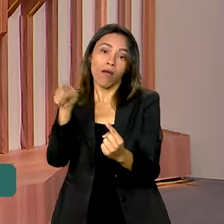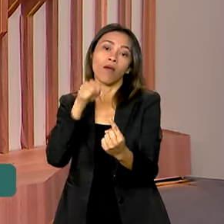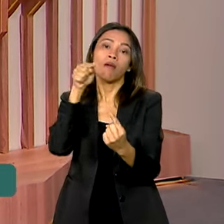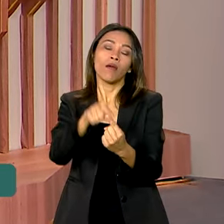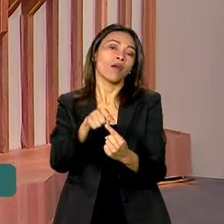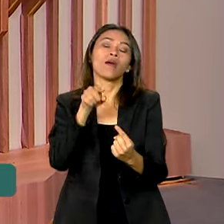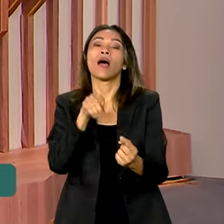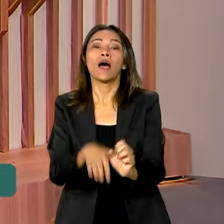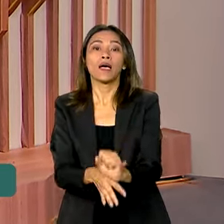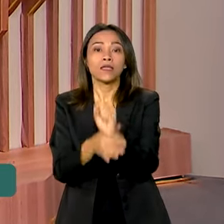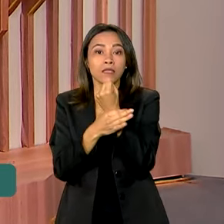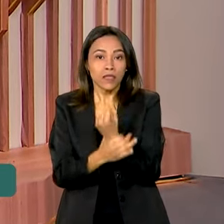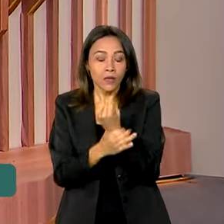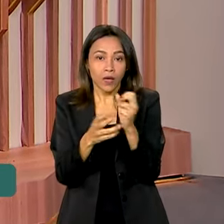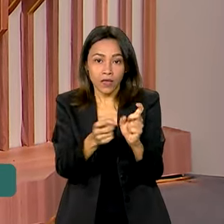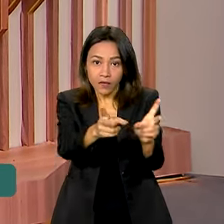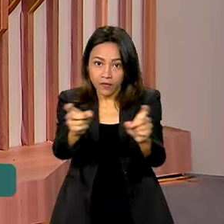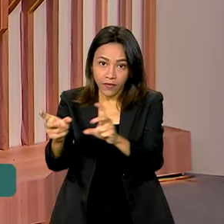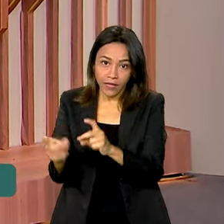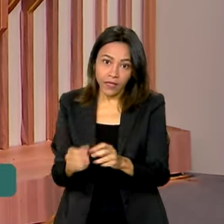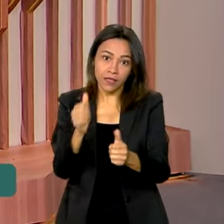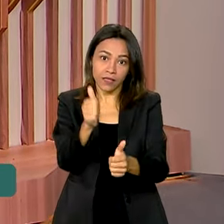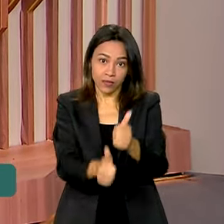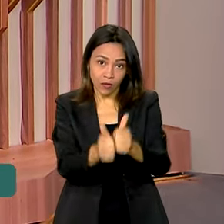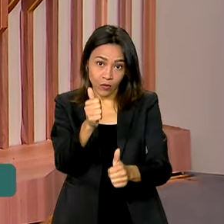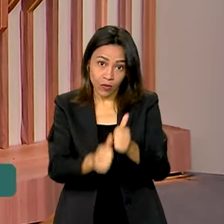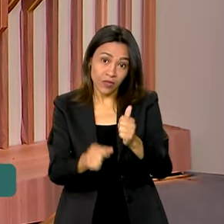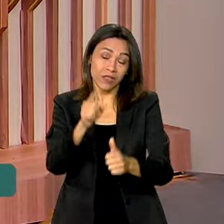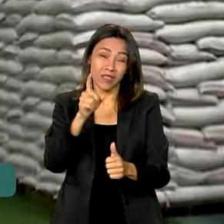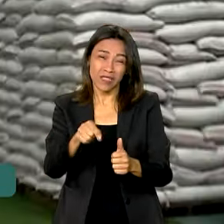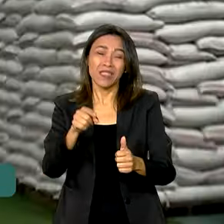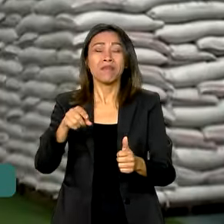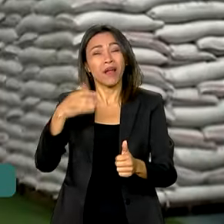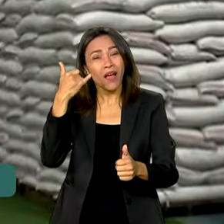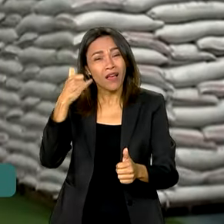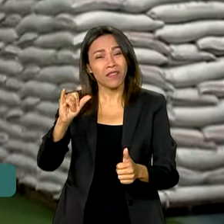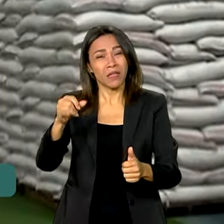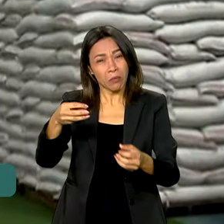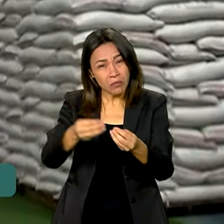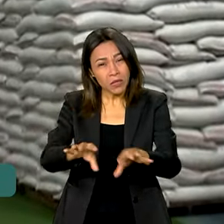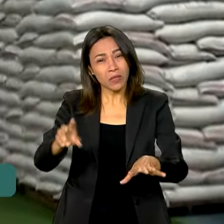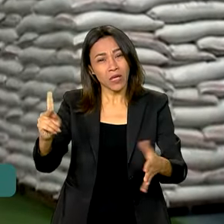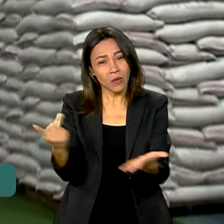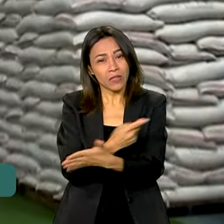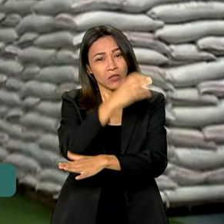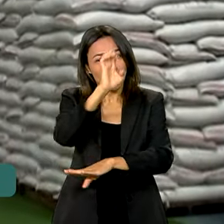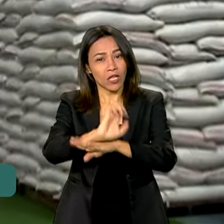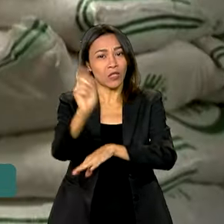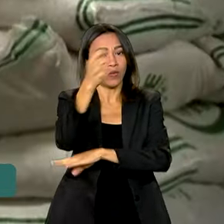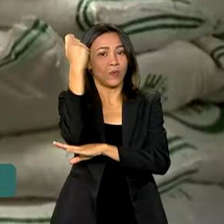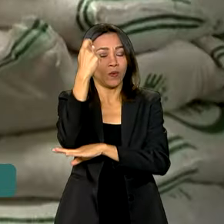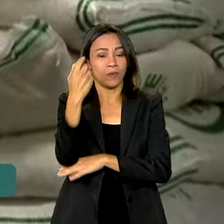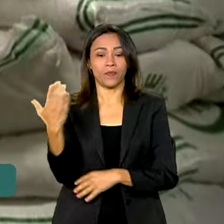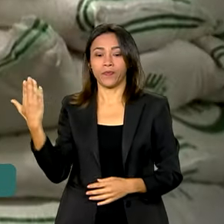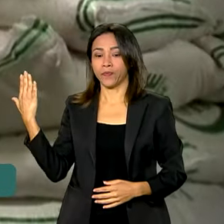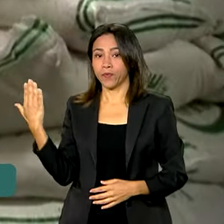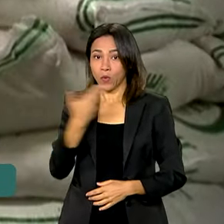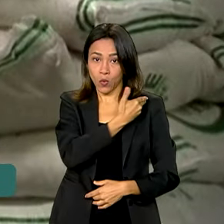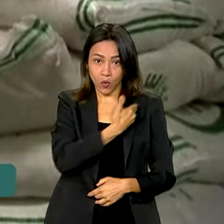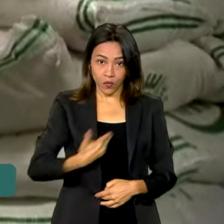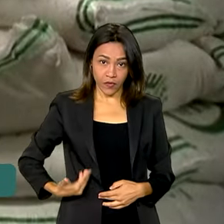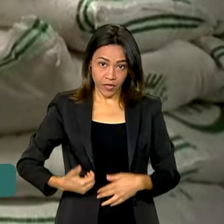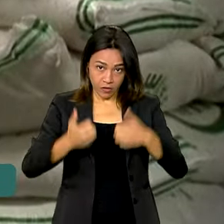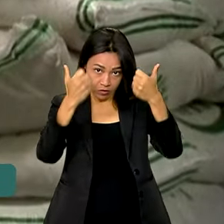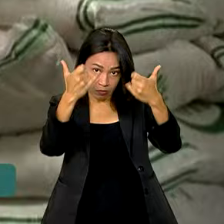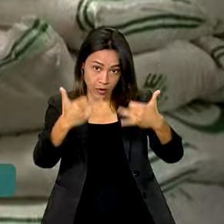após o desastre climático que afetou o Rio Grande do Sul. O governo avaliou que, do conjunto de empresas